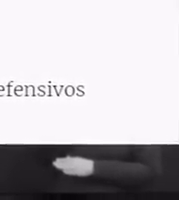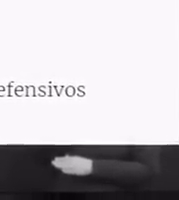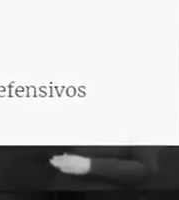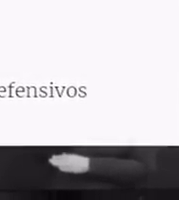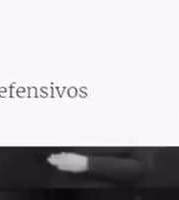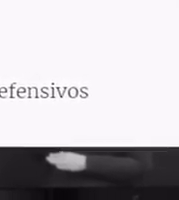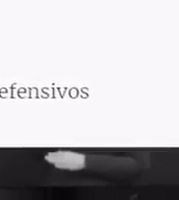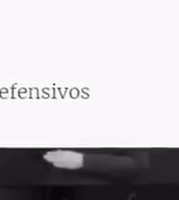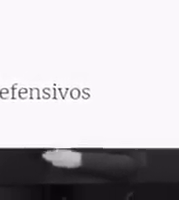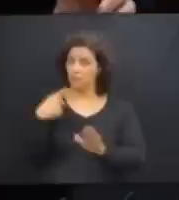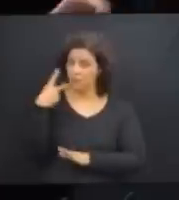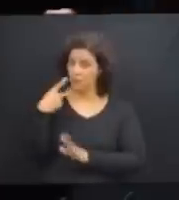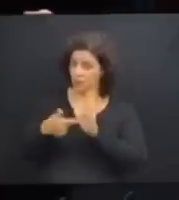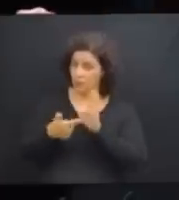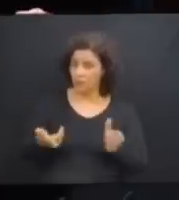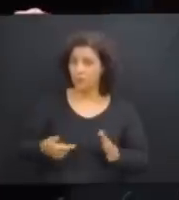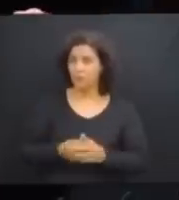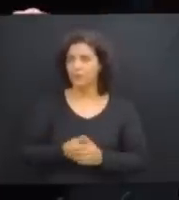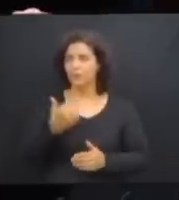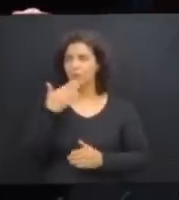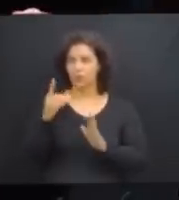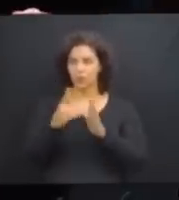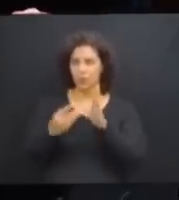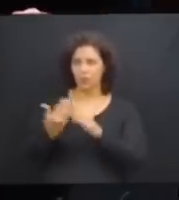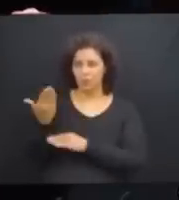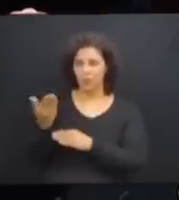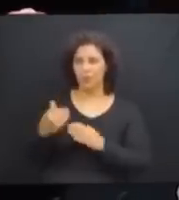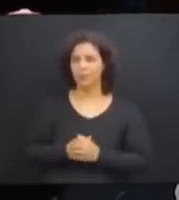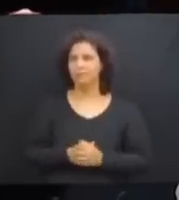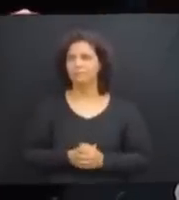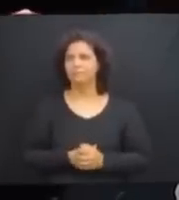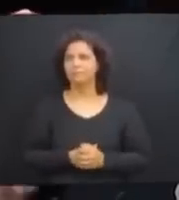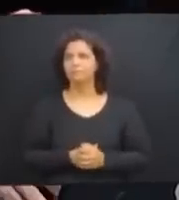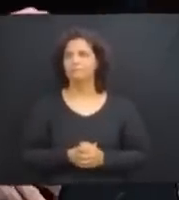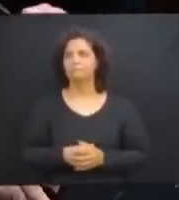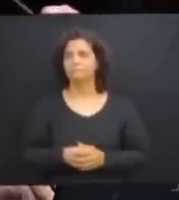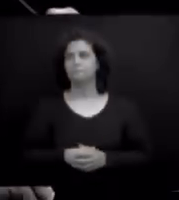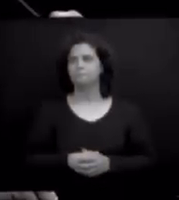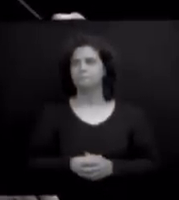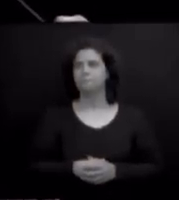Foi um vereador, vou pedir o documento para ele, já vou apresentar aqui na casa.